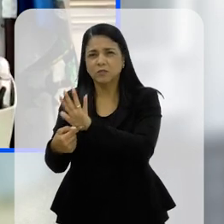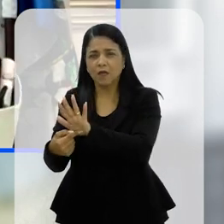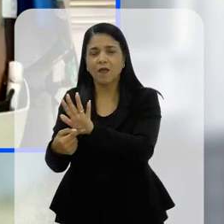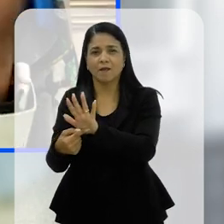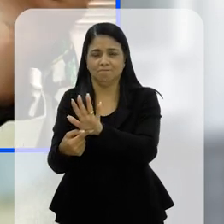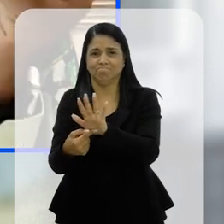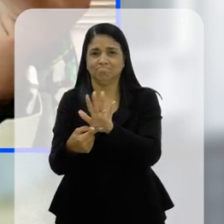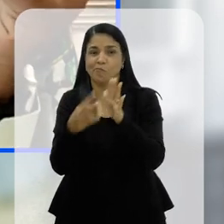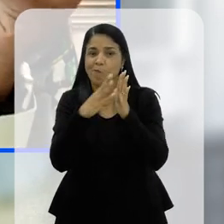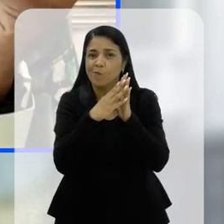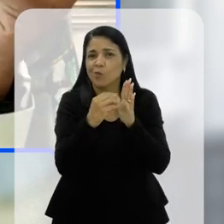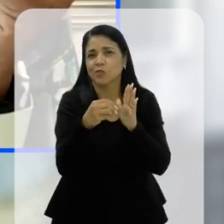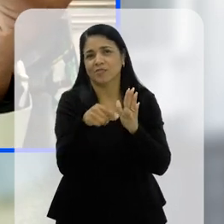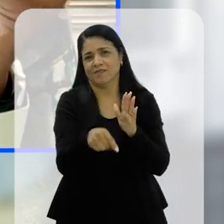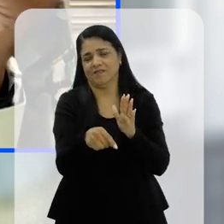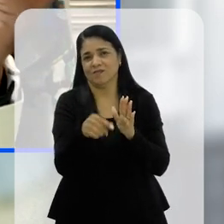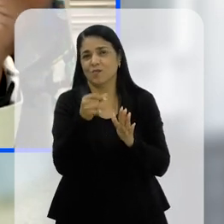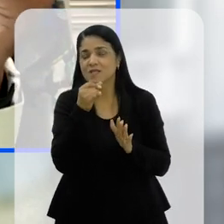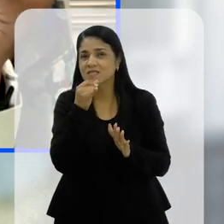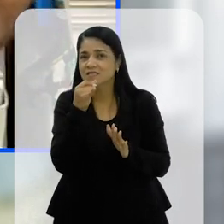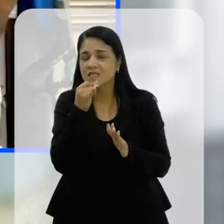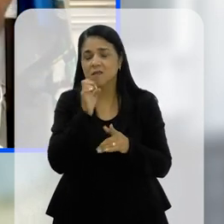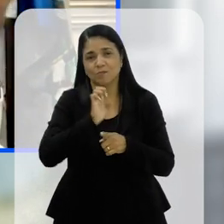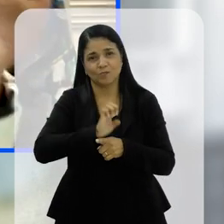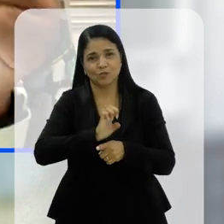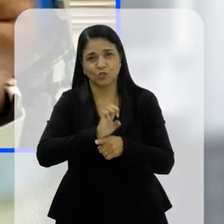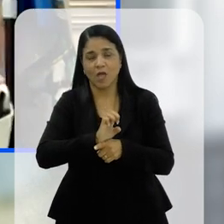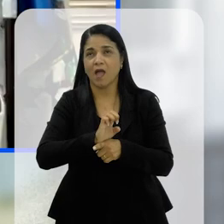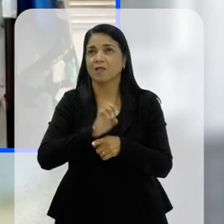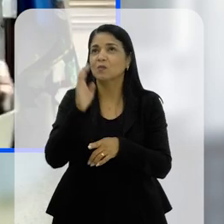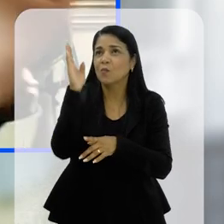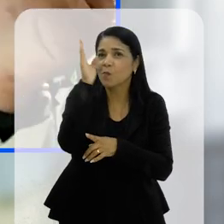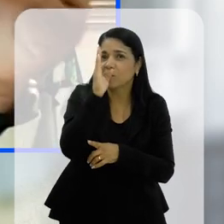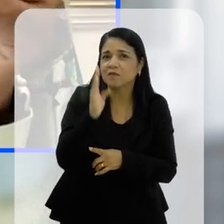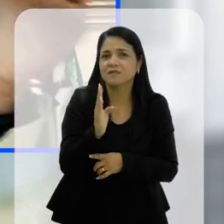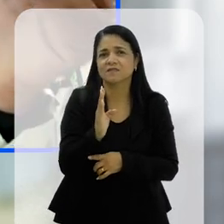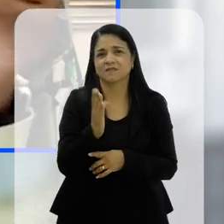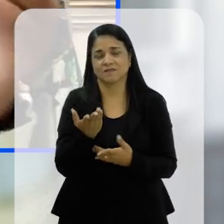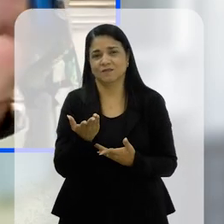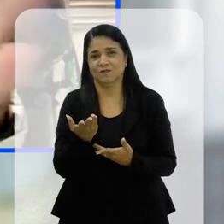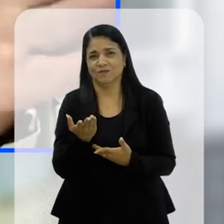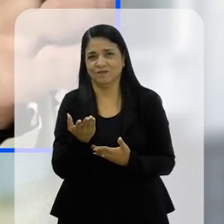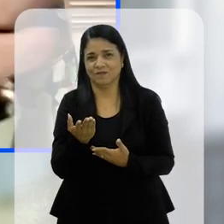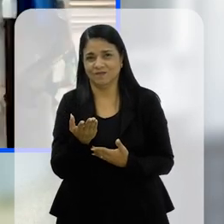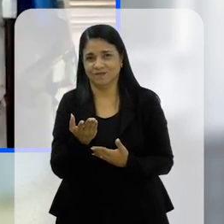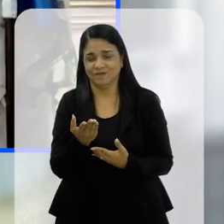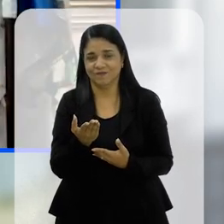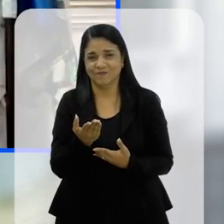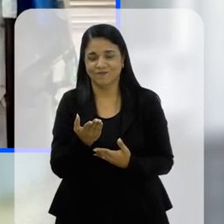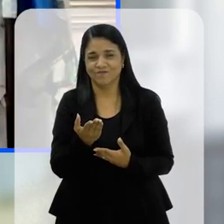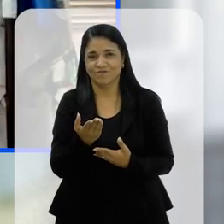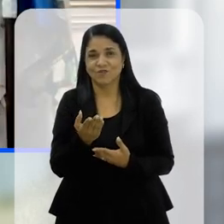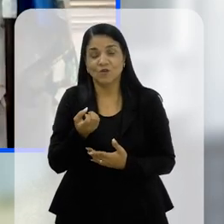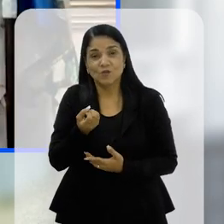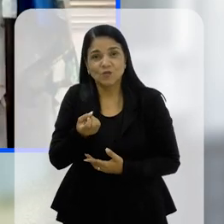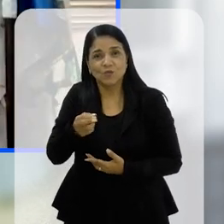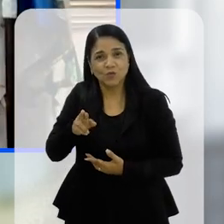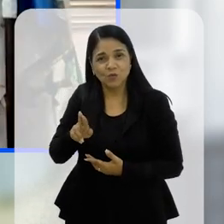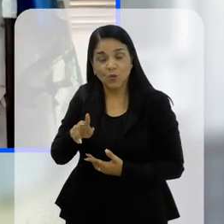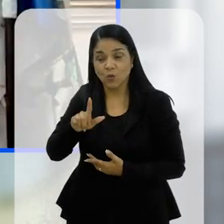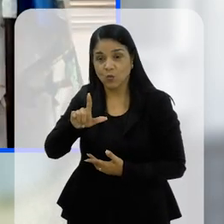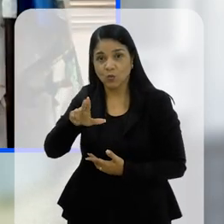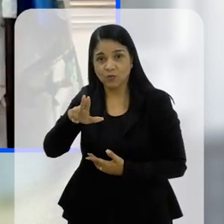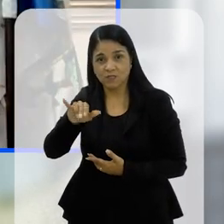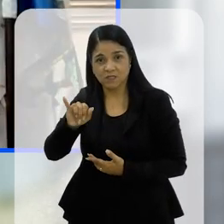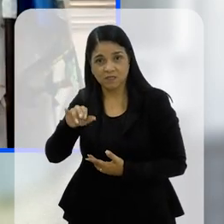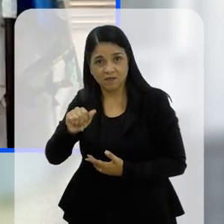isso para servir como exemplo, certo? Exemplo para o estado, para o Brasil inteiro, que eu acho que é que nem o nosso